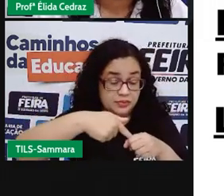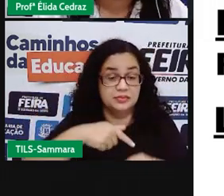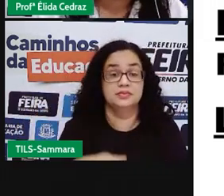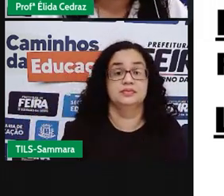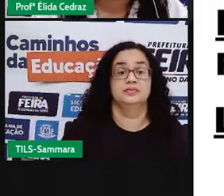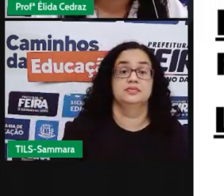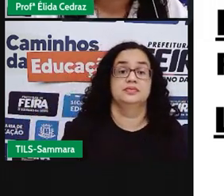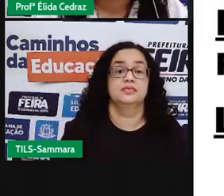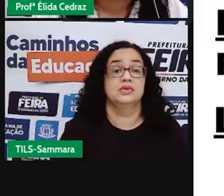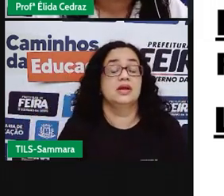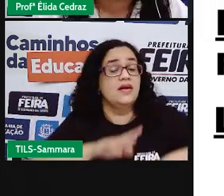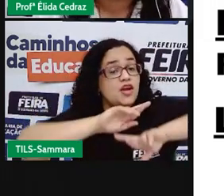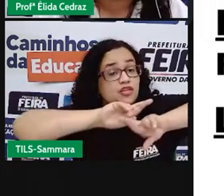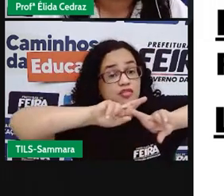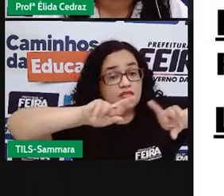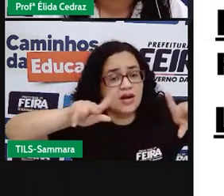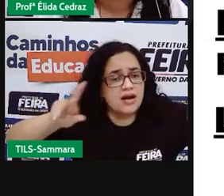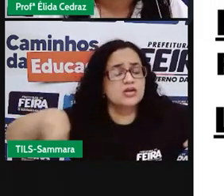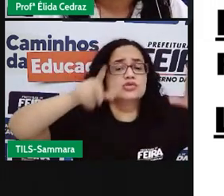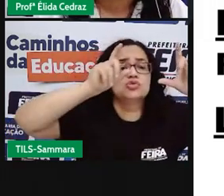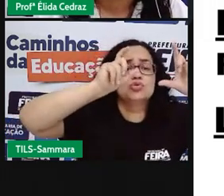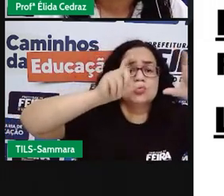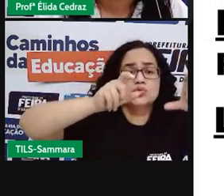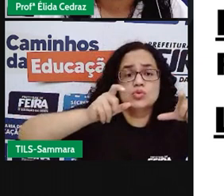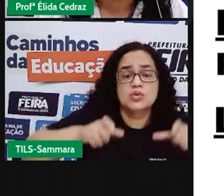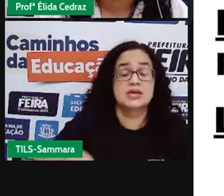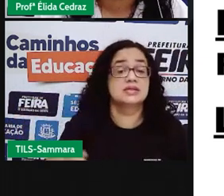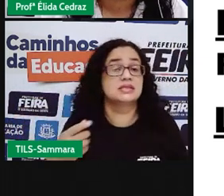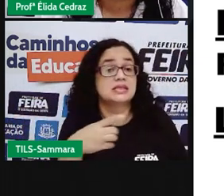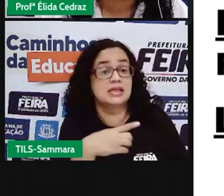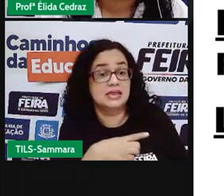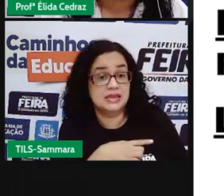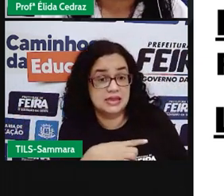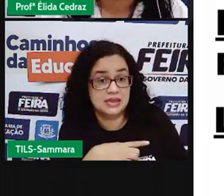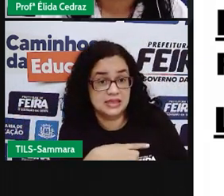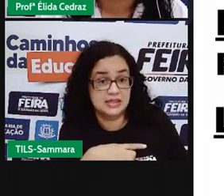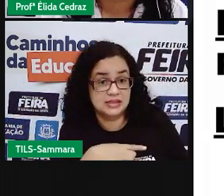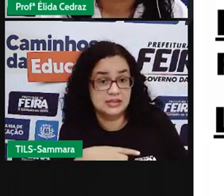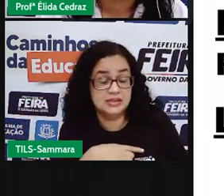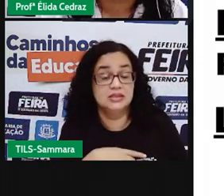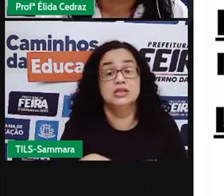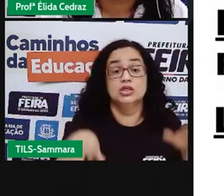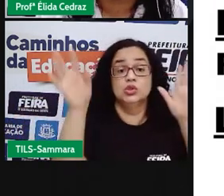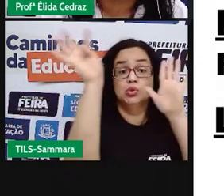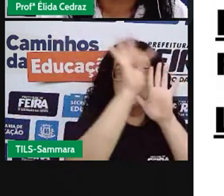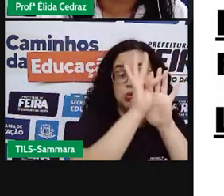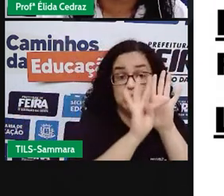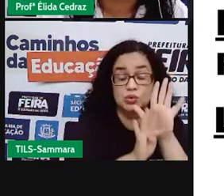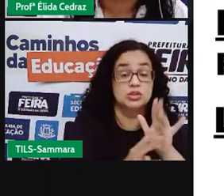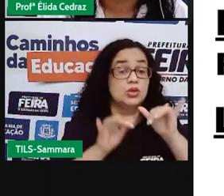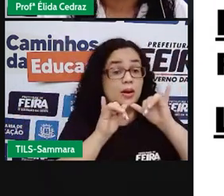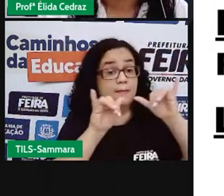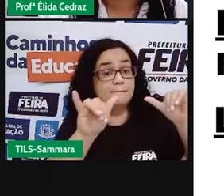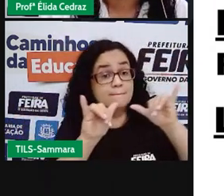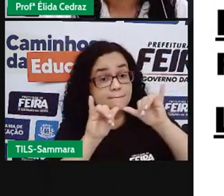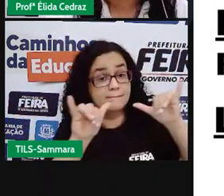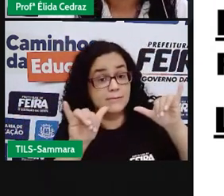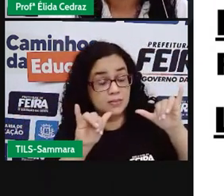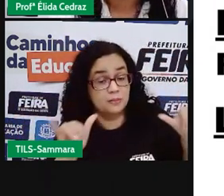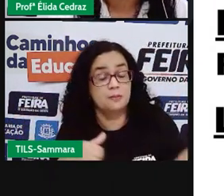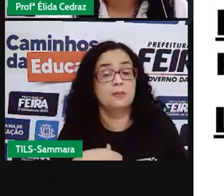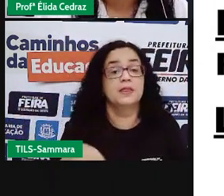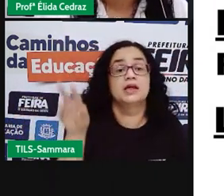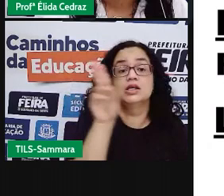enfim. Em vários lugares, nós temos acesso aos textos publicitários que